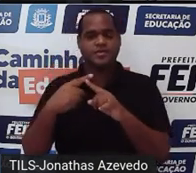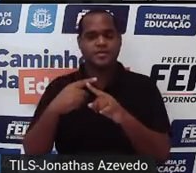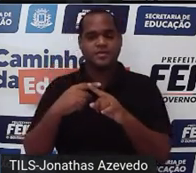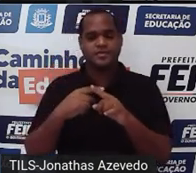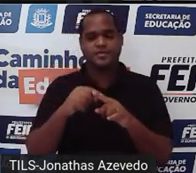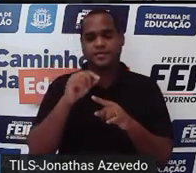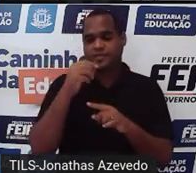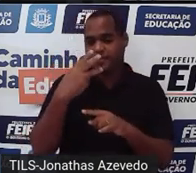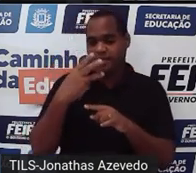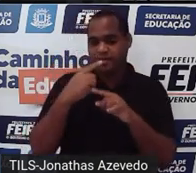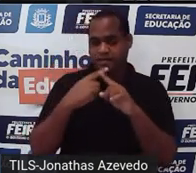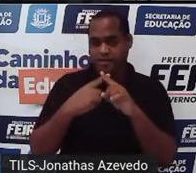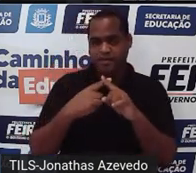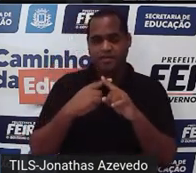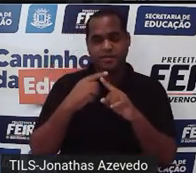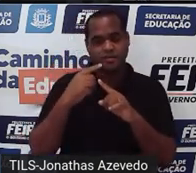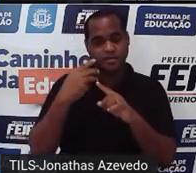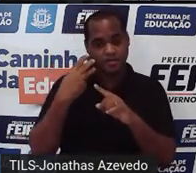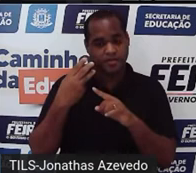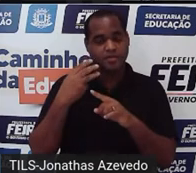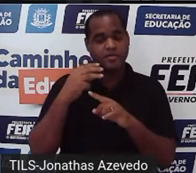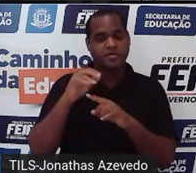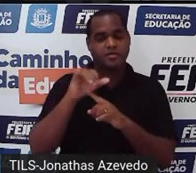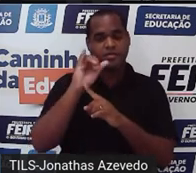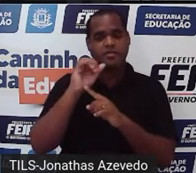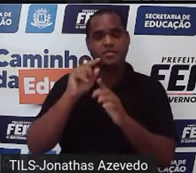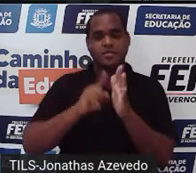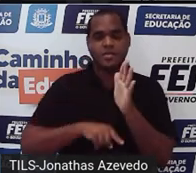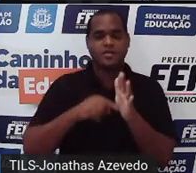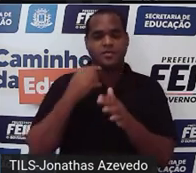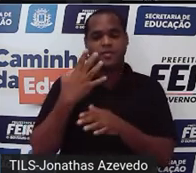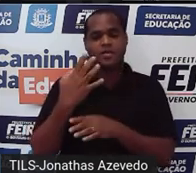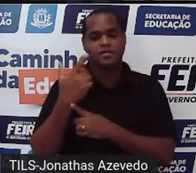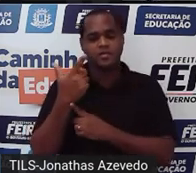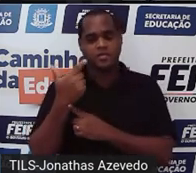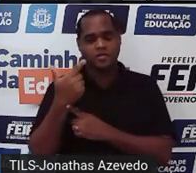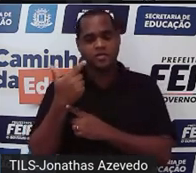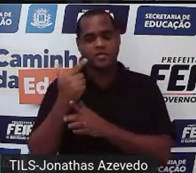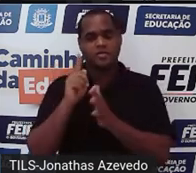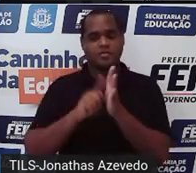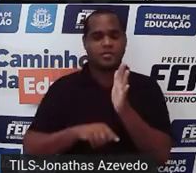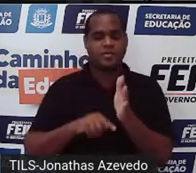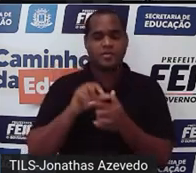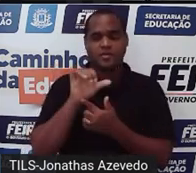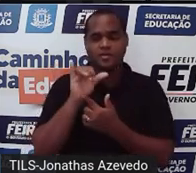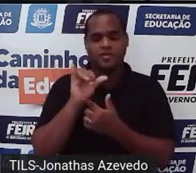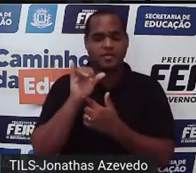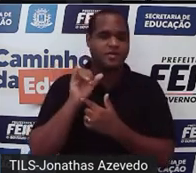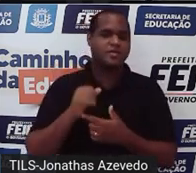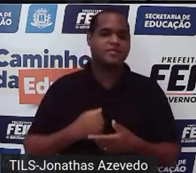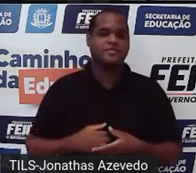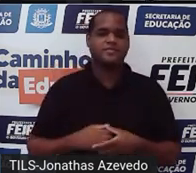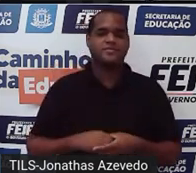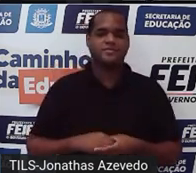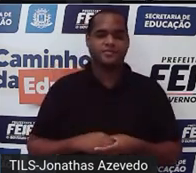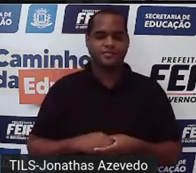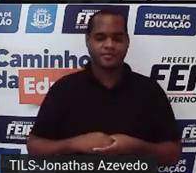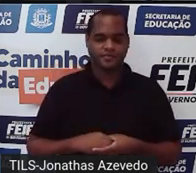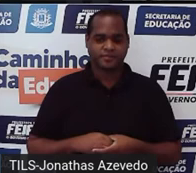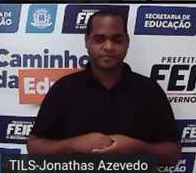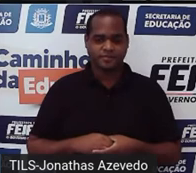3y vezes menos 4 vai dar menos 12y então colocando ali menos 12y